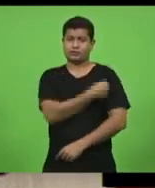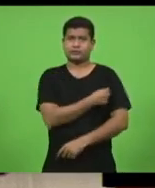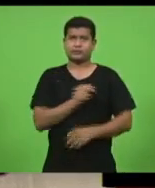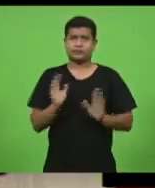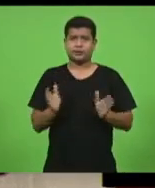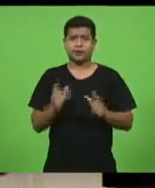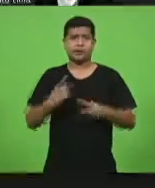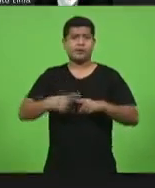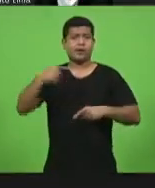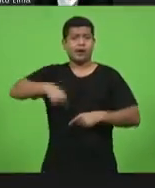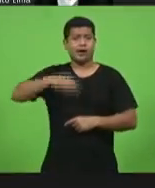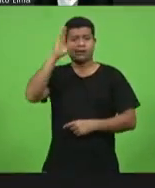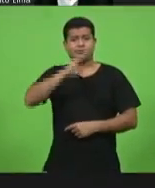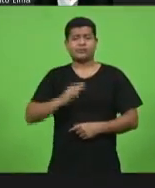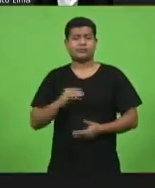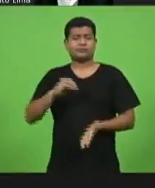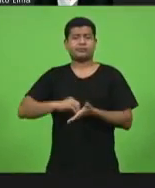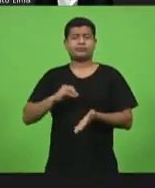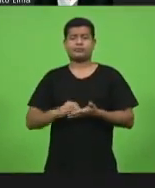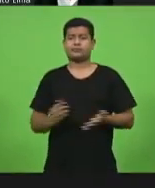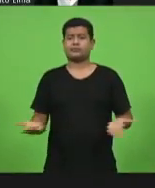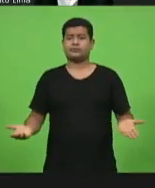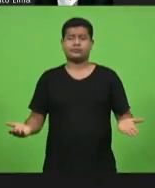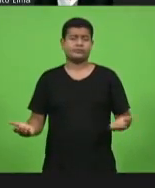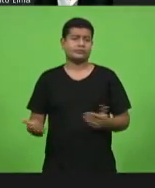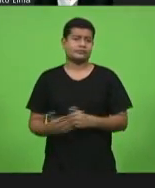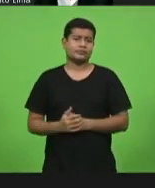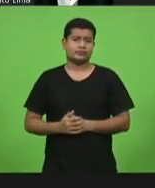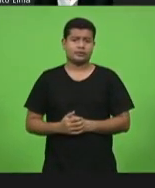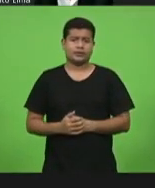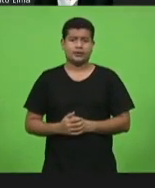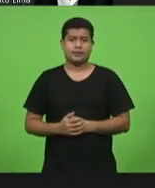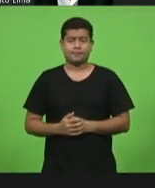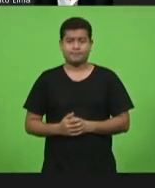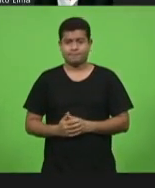que no Brasil? Obrigado, deputado Silvio, pela parte do deputado